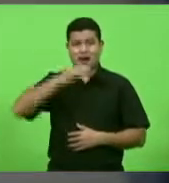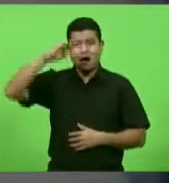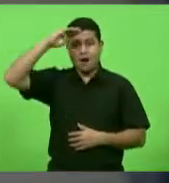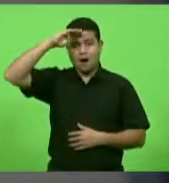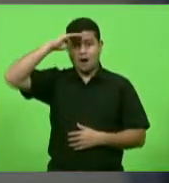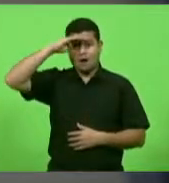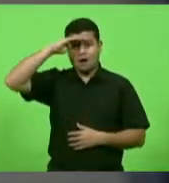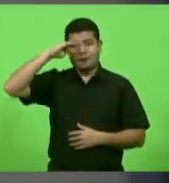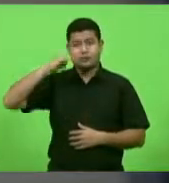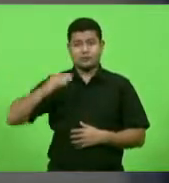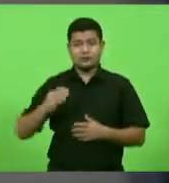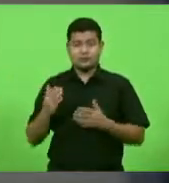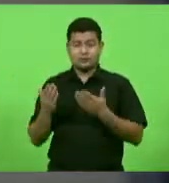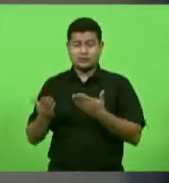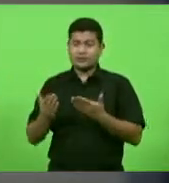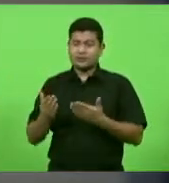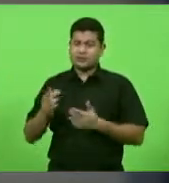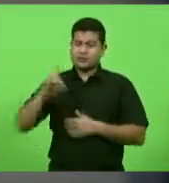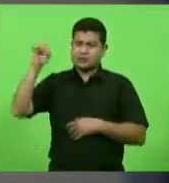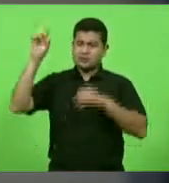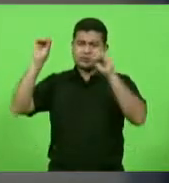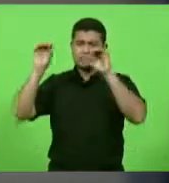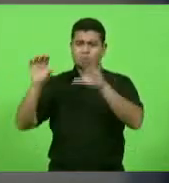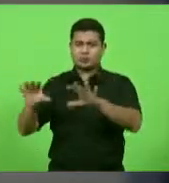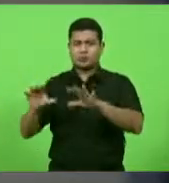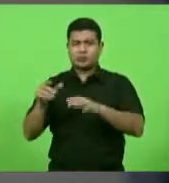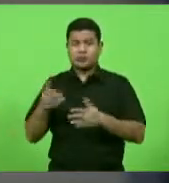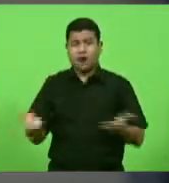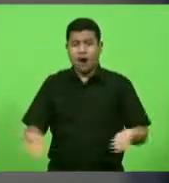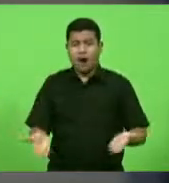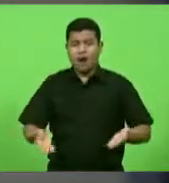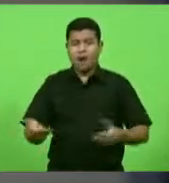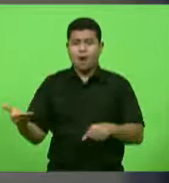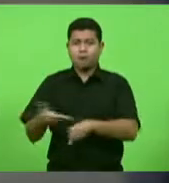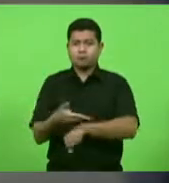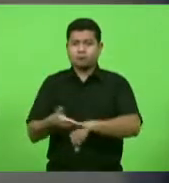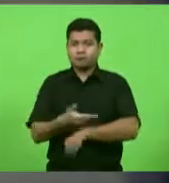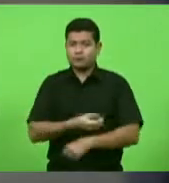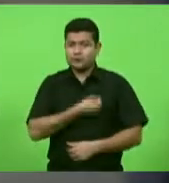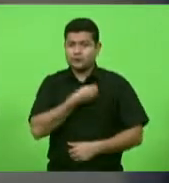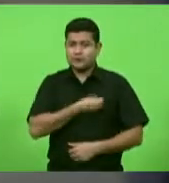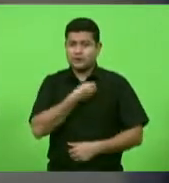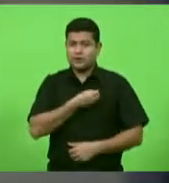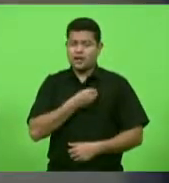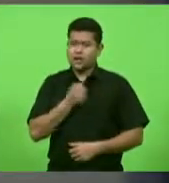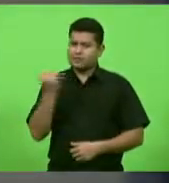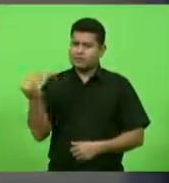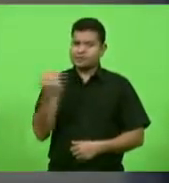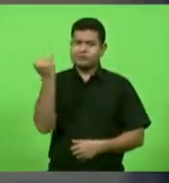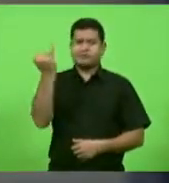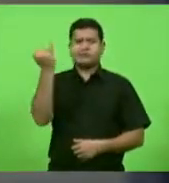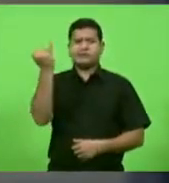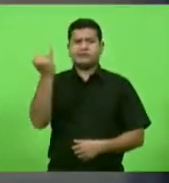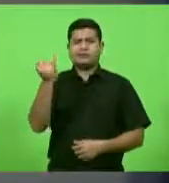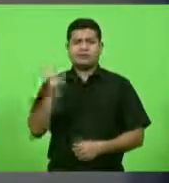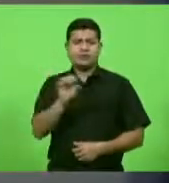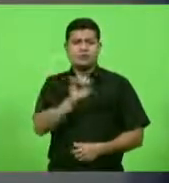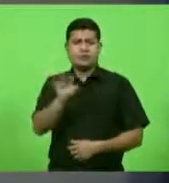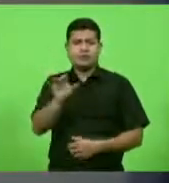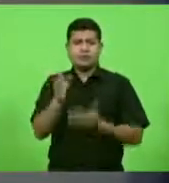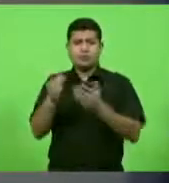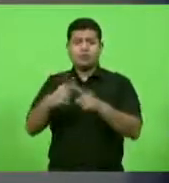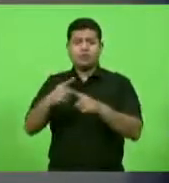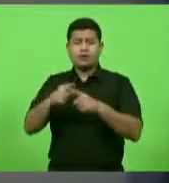que Deus te prospere e a tua presença aqui, Jean, ela é extremamente importante, não só pelo teu